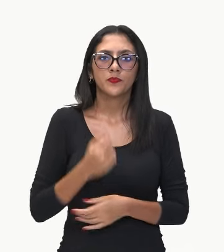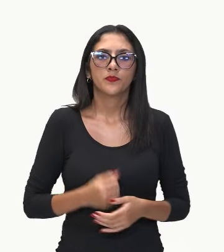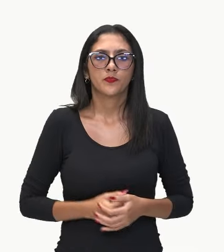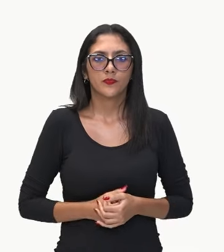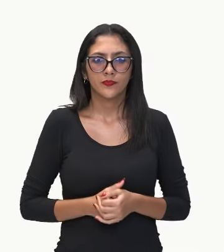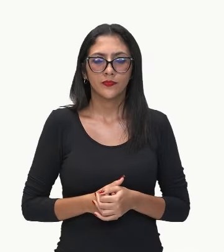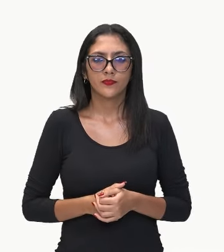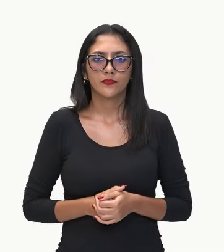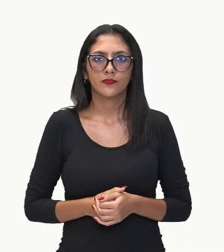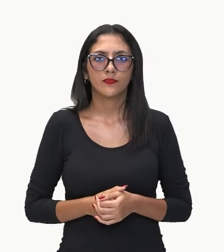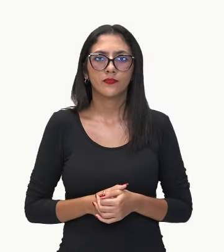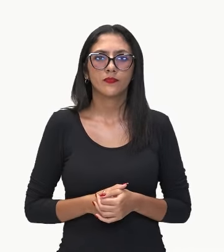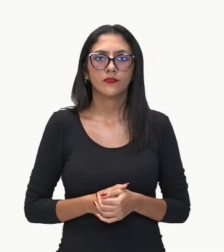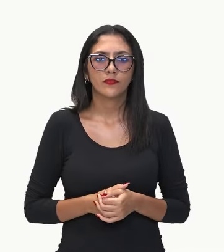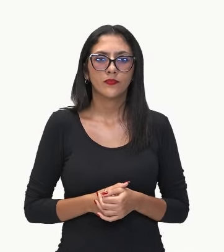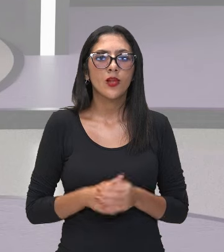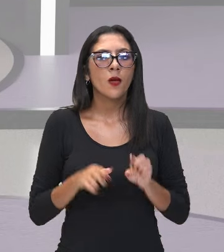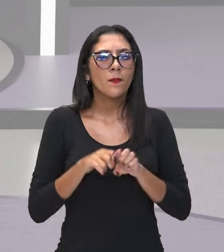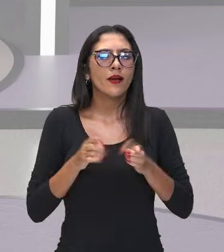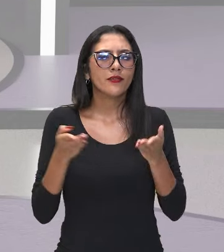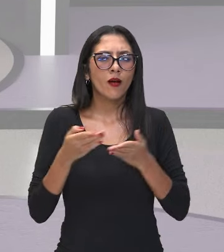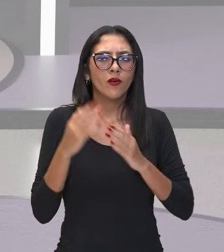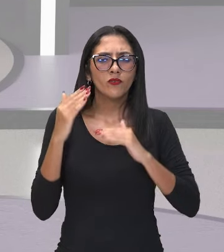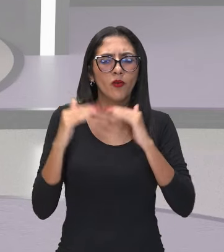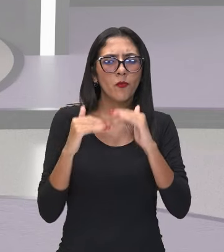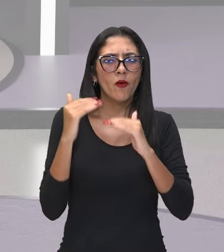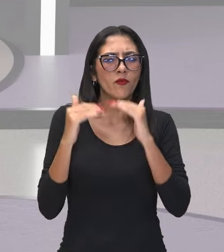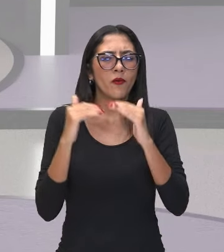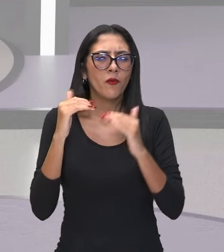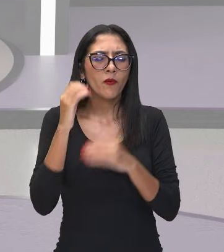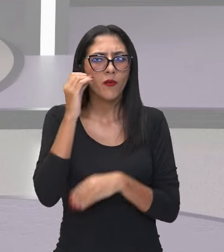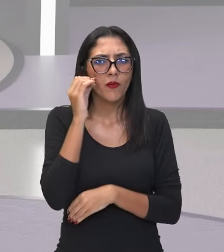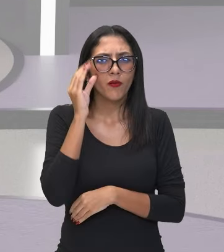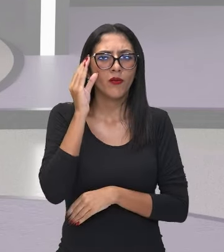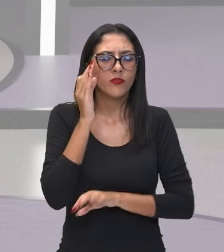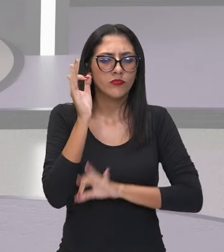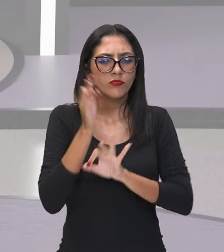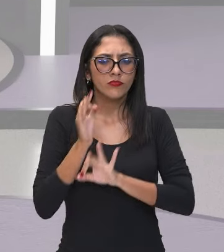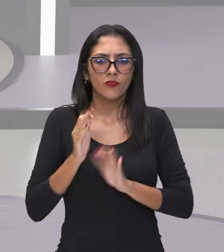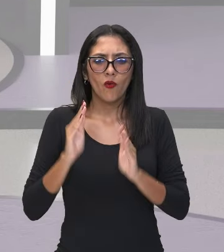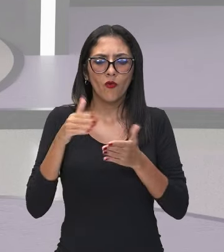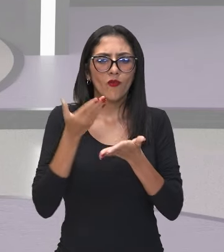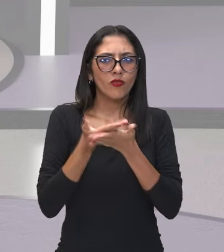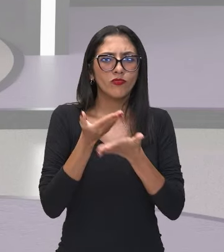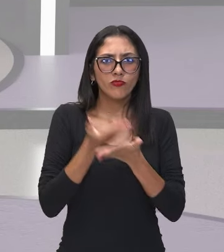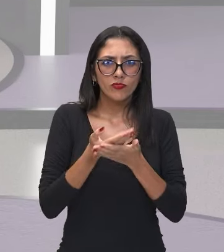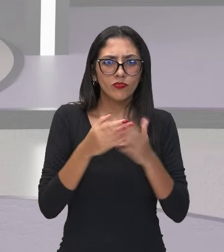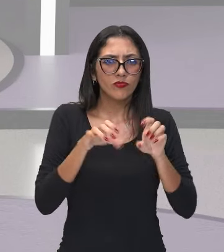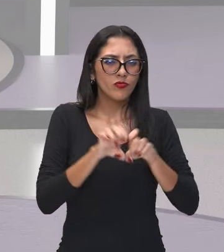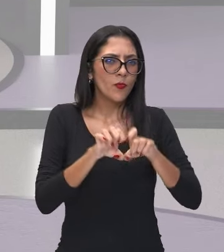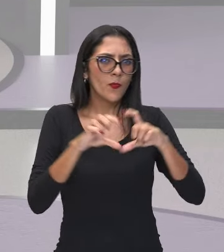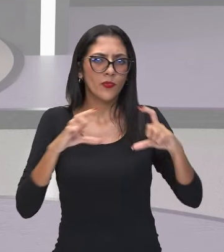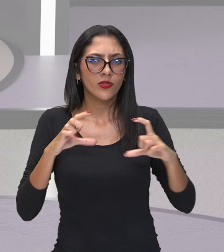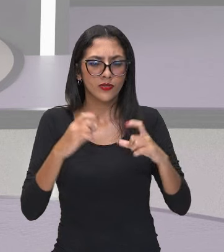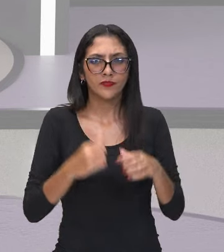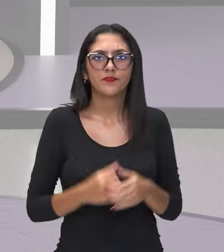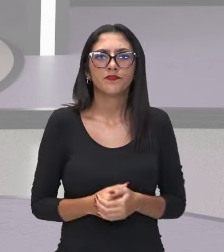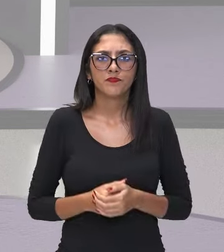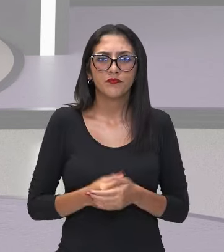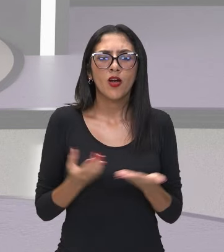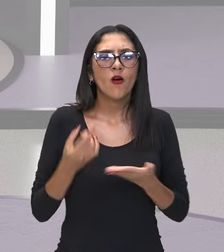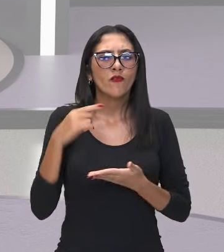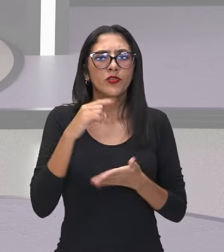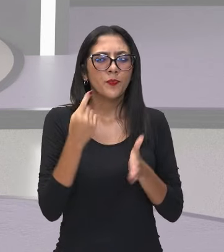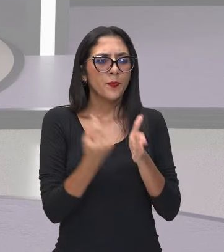Mas, começa a evoluir um pouco mais aqui o nosso estudo sobre expressões numéricas. Aí você vai perguntar assim,